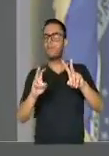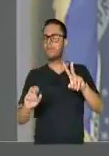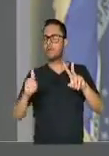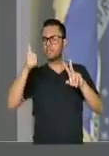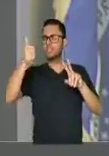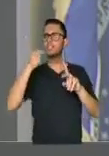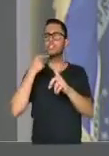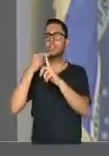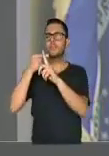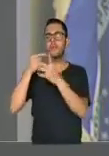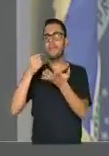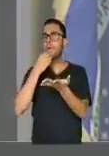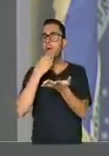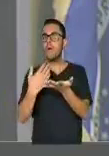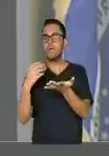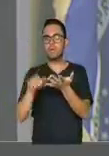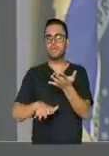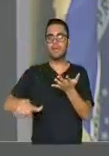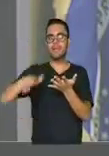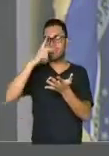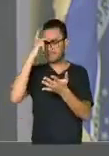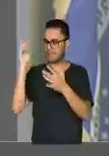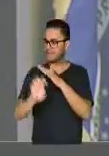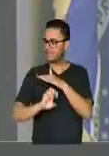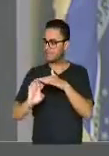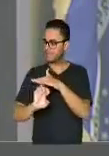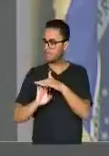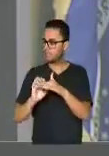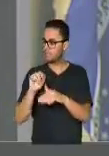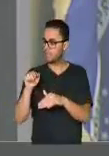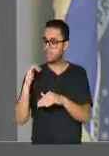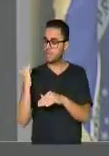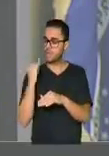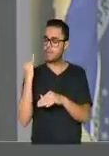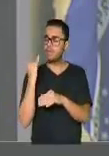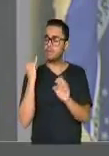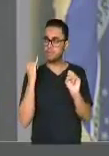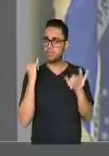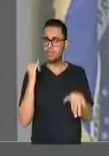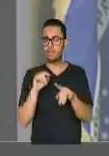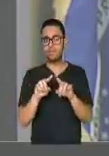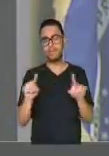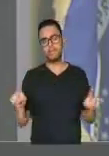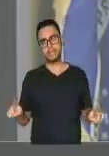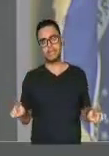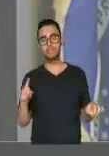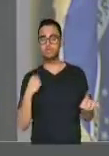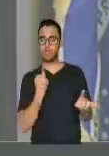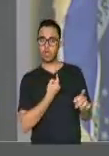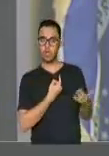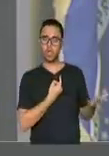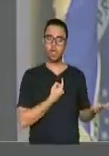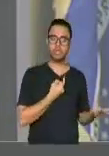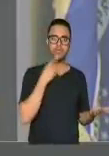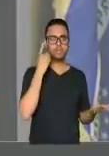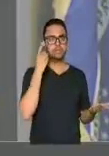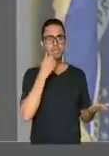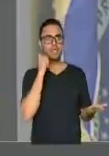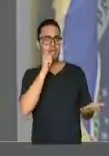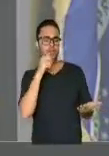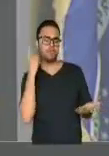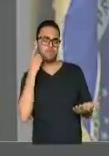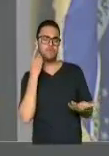por parte dos empreendedores. E isso é muito importante. Agora, cabe a nós aqui, deputados e deputadas,